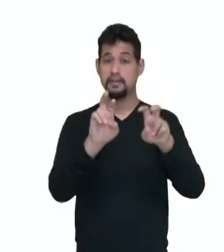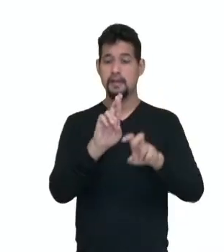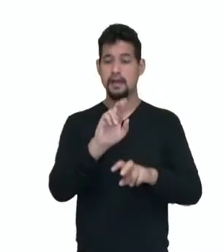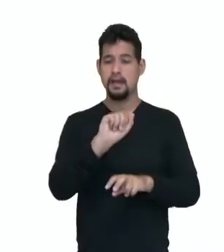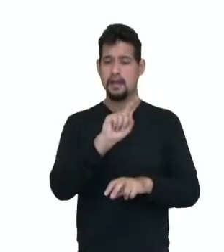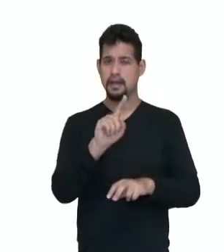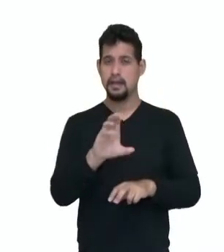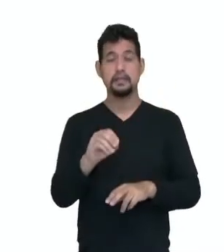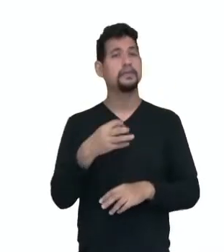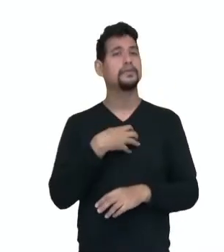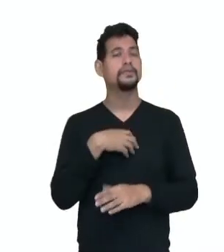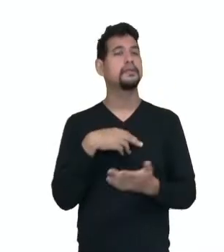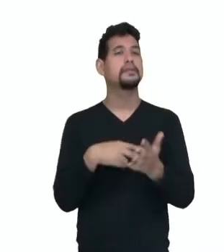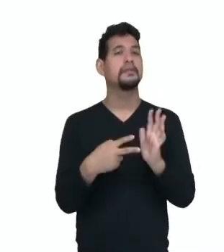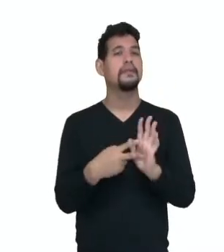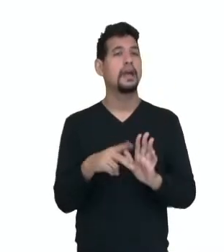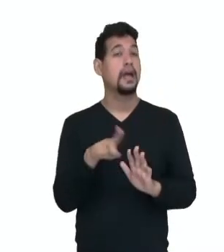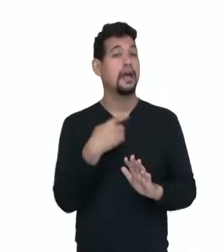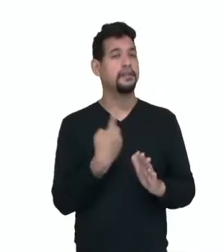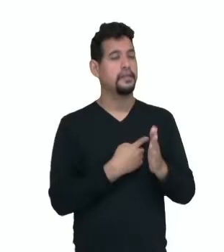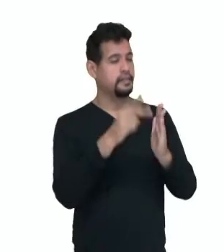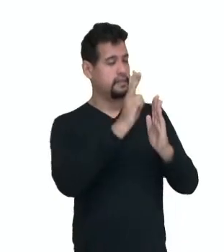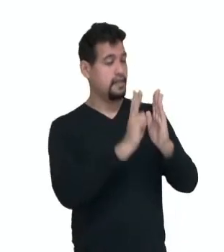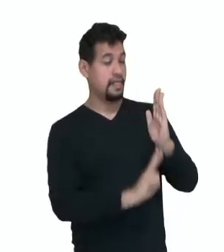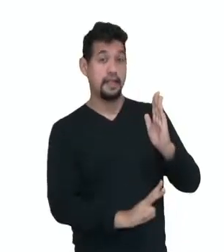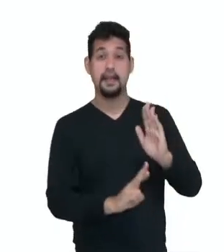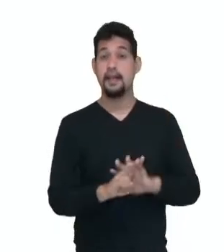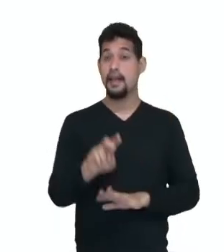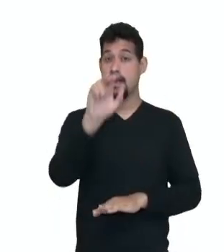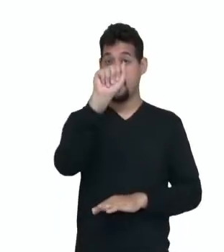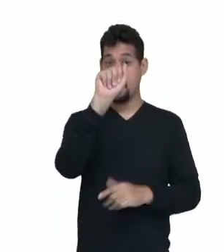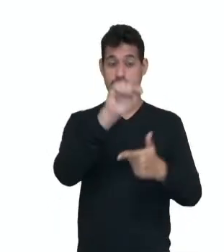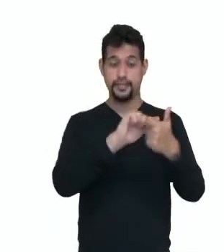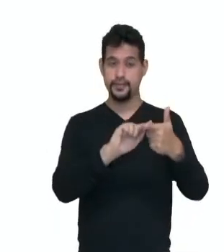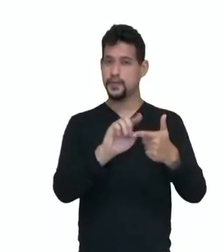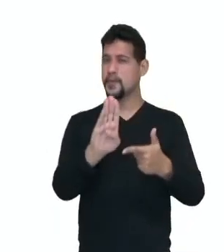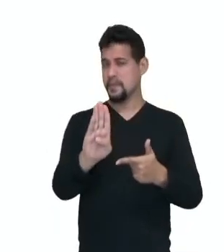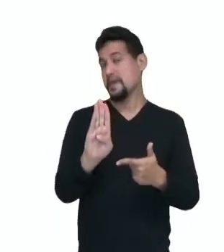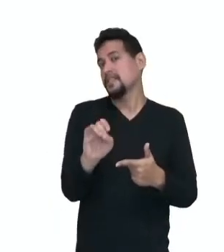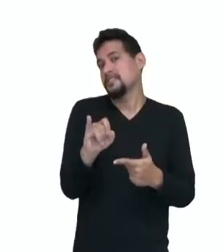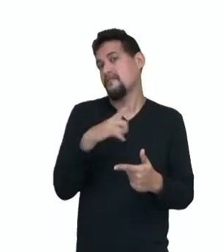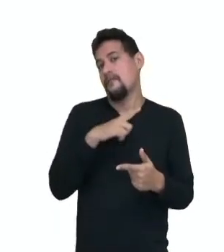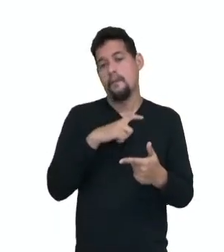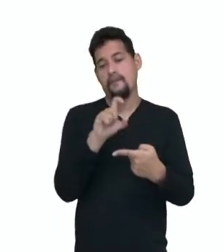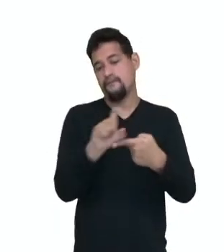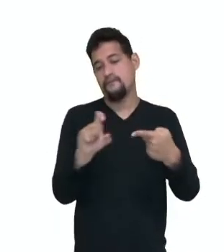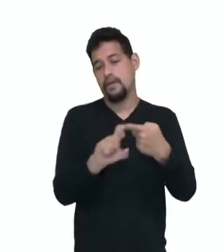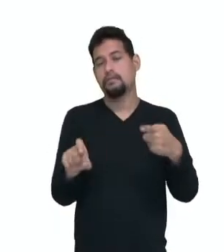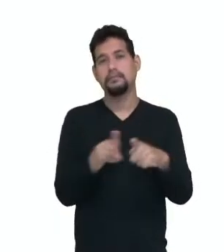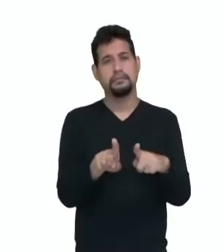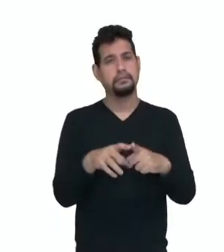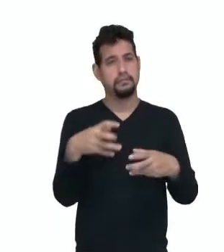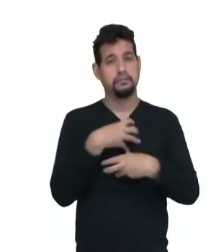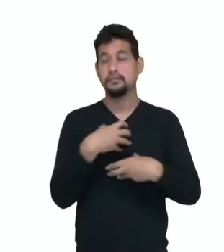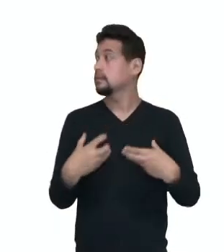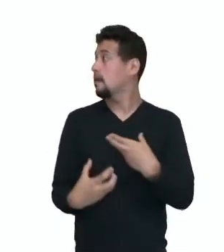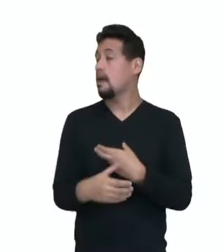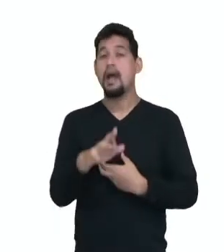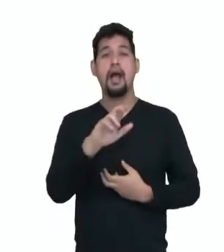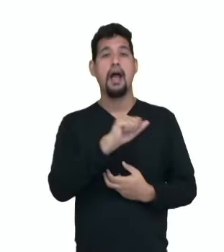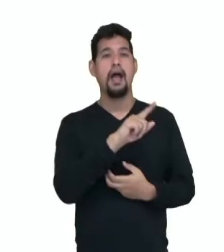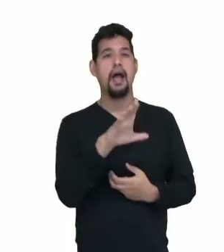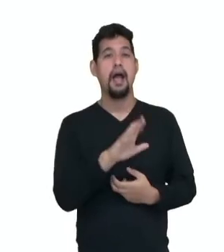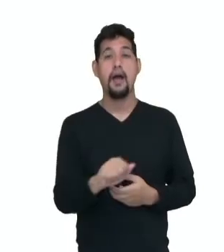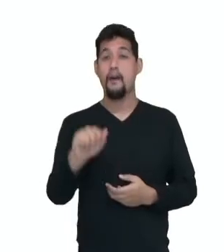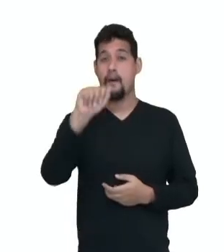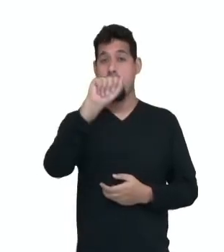maneira é, lemos A dividido por B, né, se fosse uma fração, dessa forma. Razão de